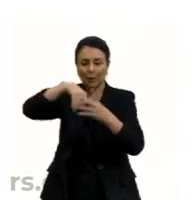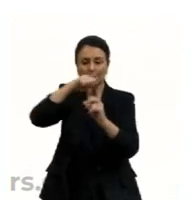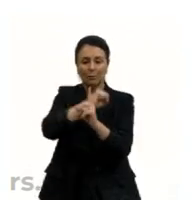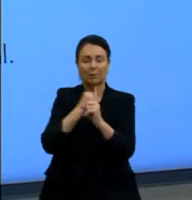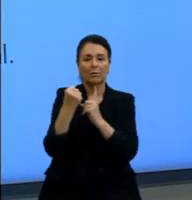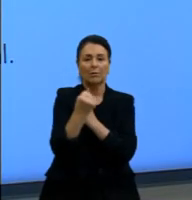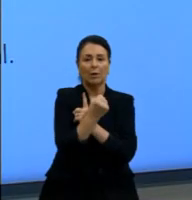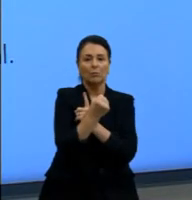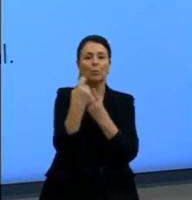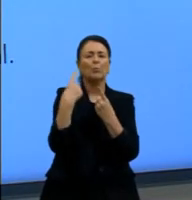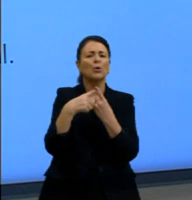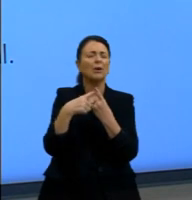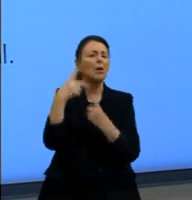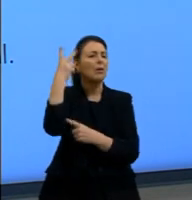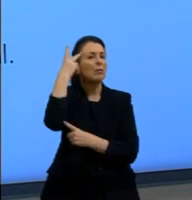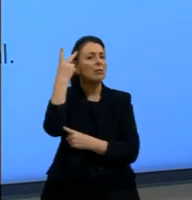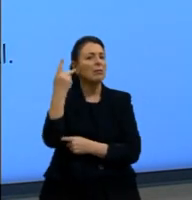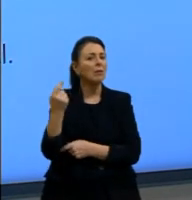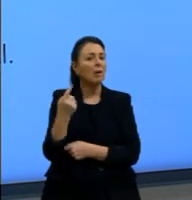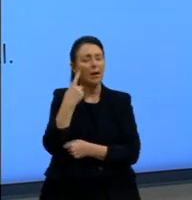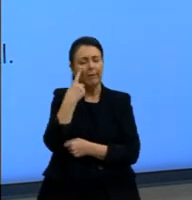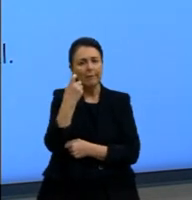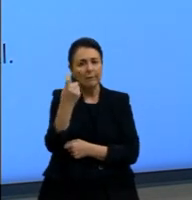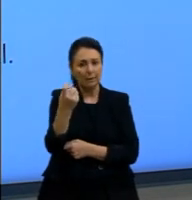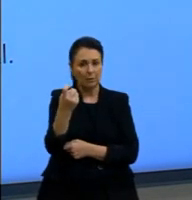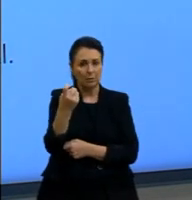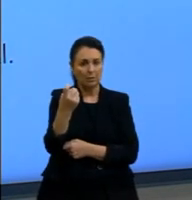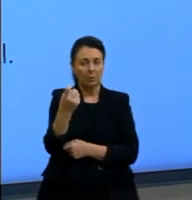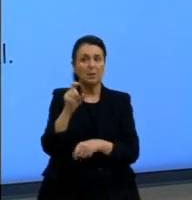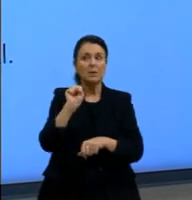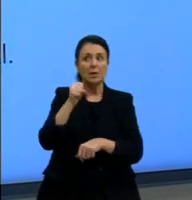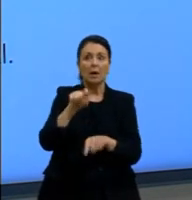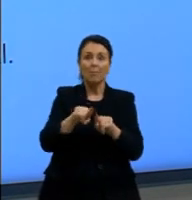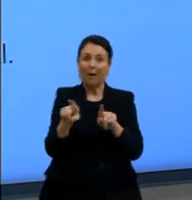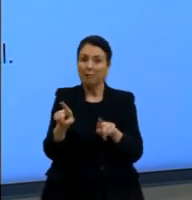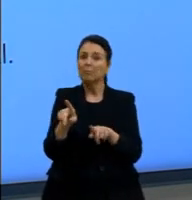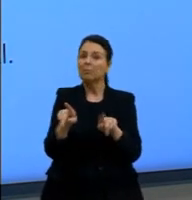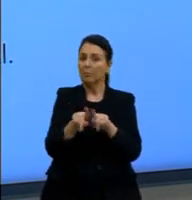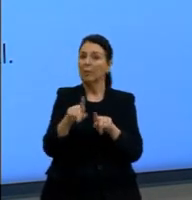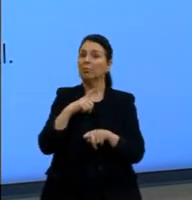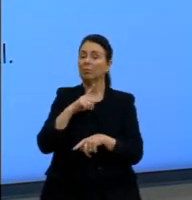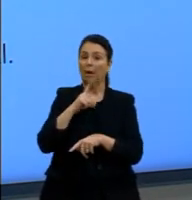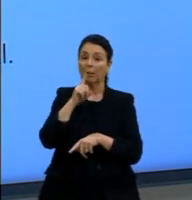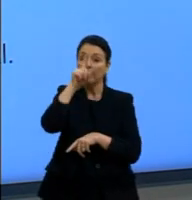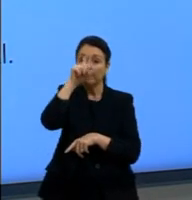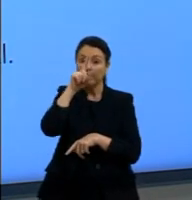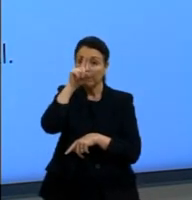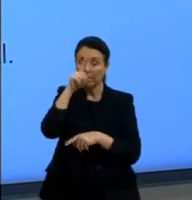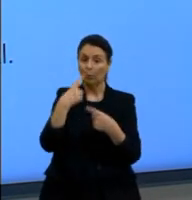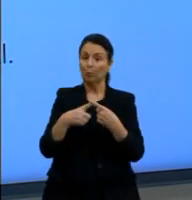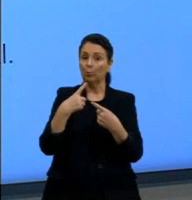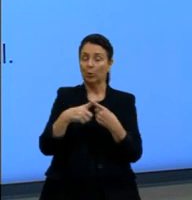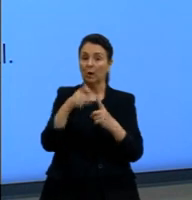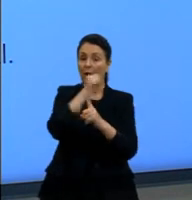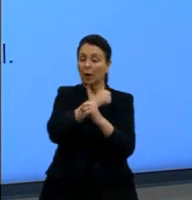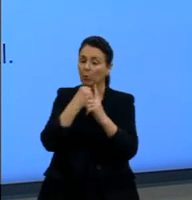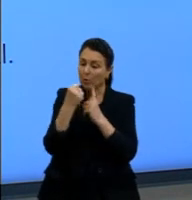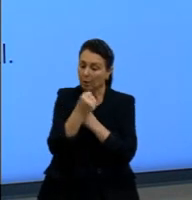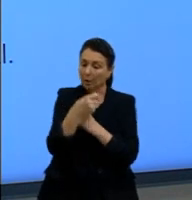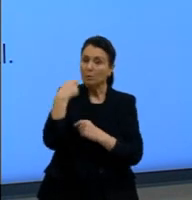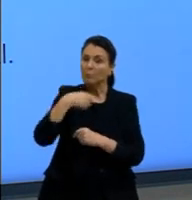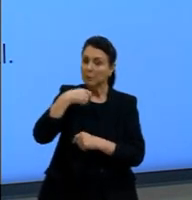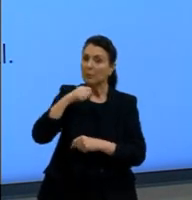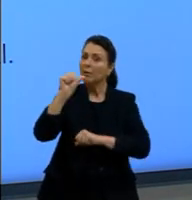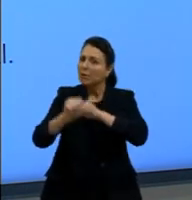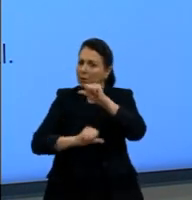Por que a naturalização? Ela é interessante, mas ela é muito perigosa. Ela é bacana, porque algumas coisas a sociedade precisa andar,